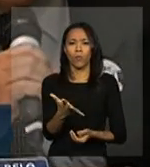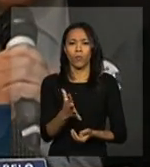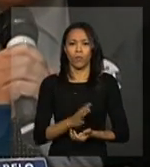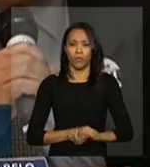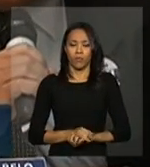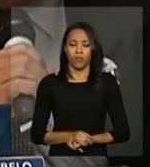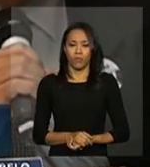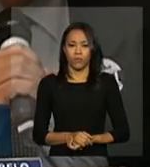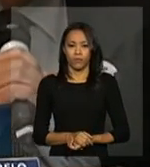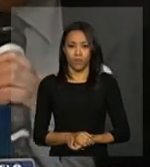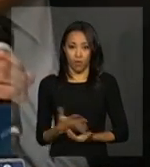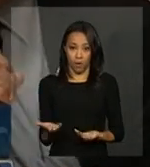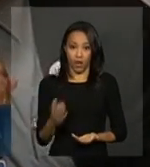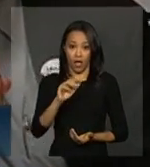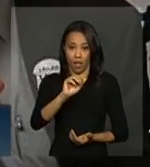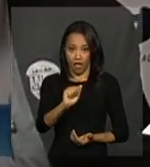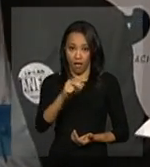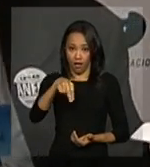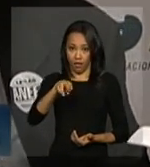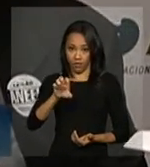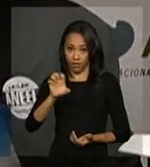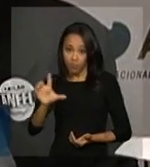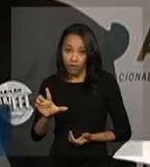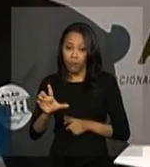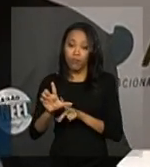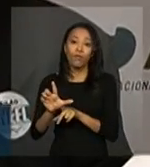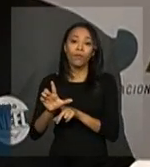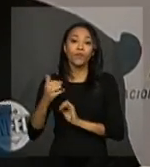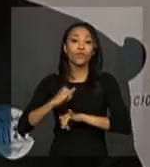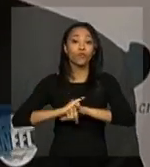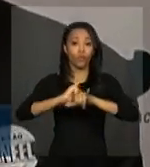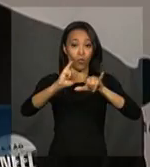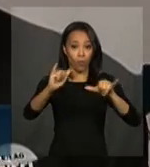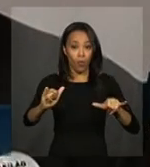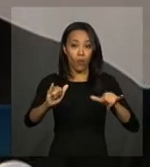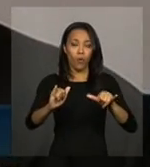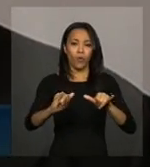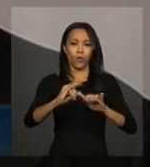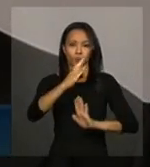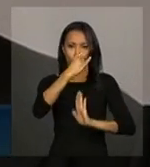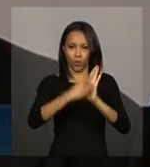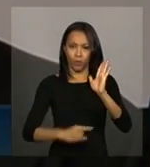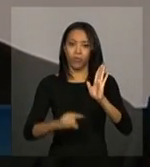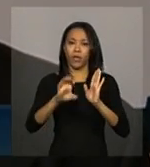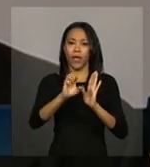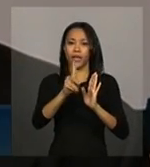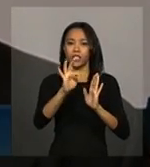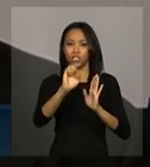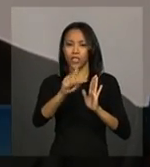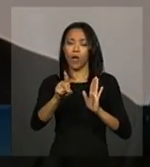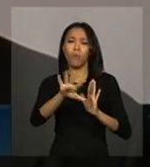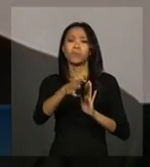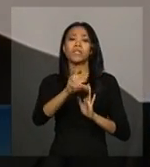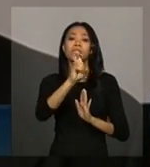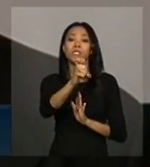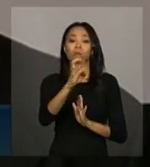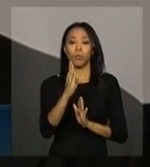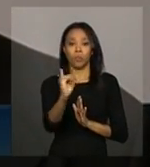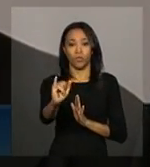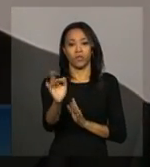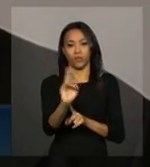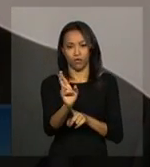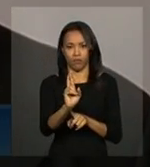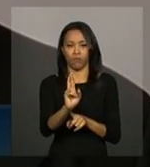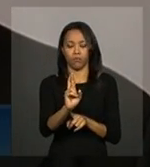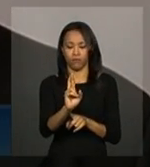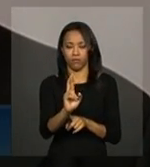Olha, o Anel soltou o edital com o valor em torno de 5 bilhões de reais, está certo?